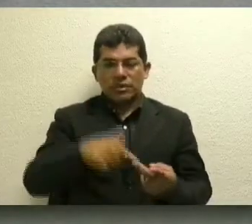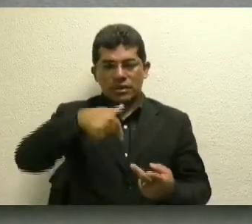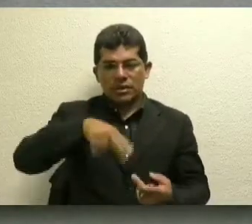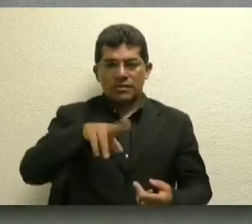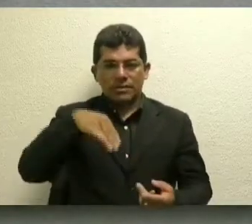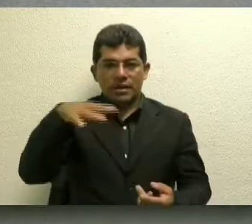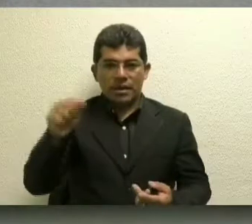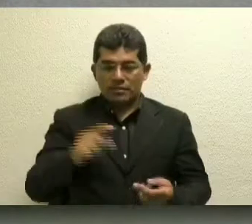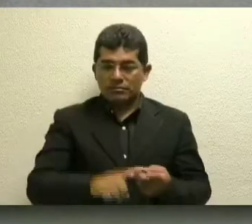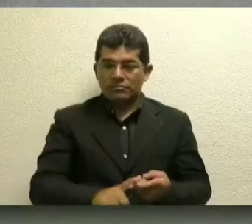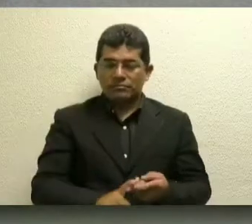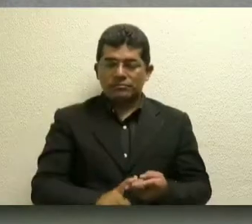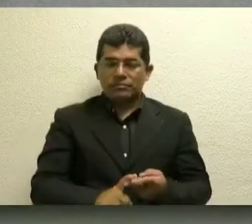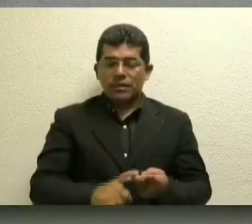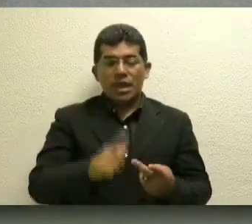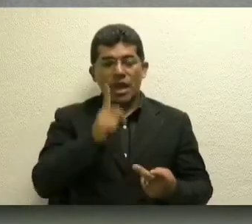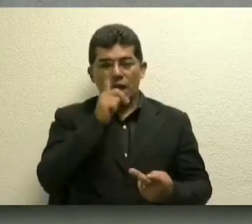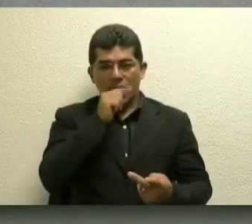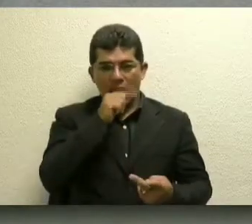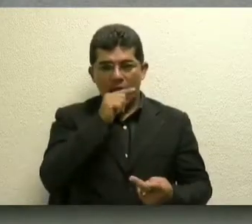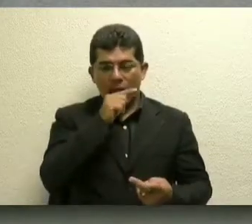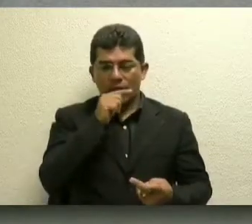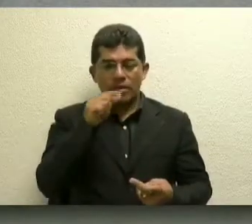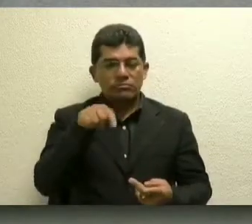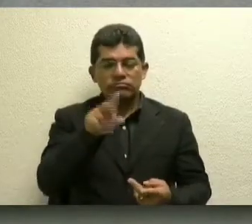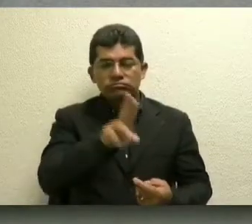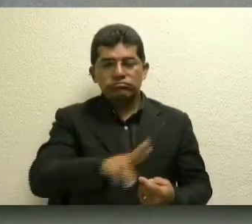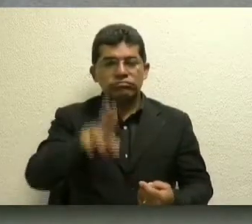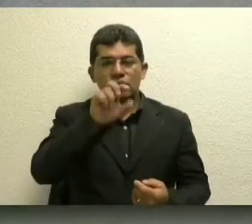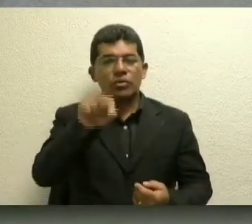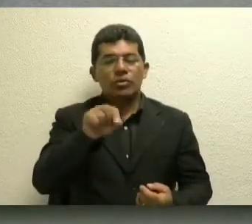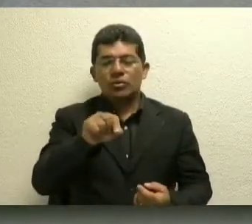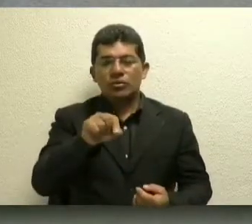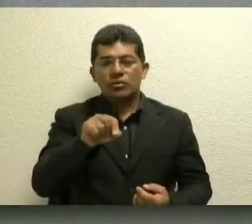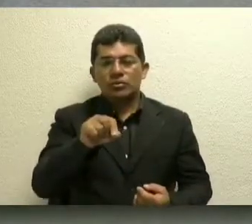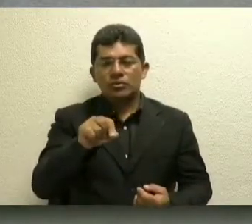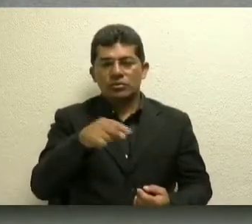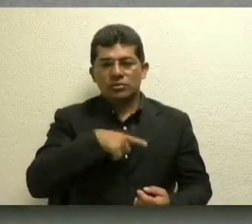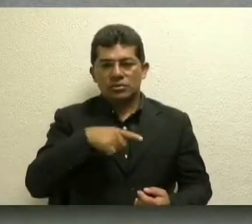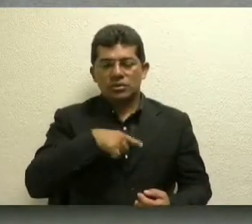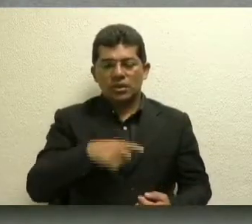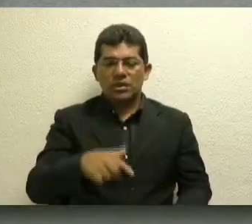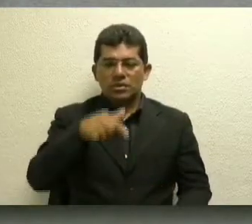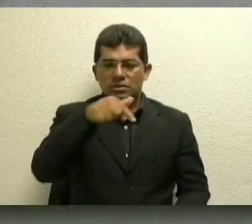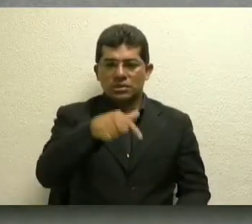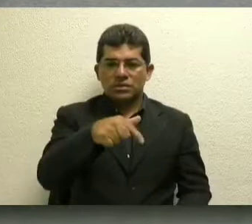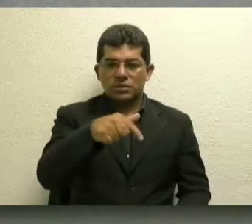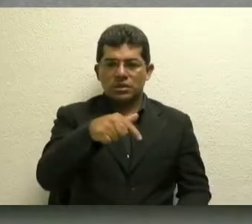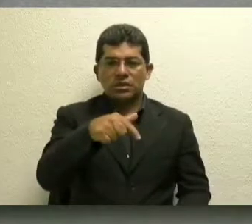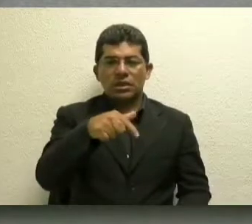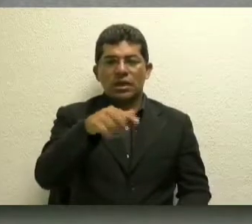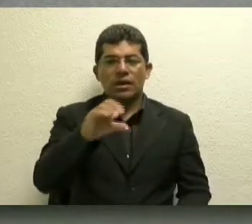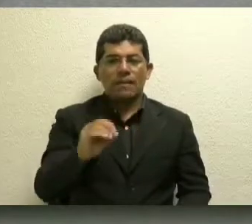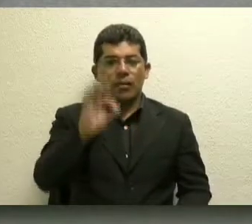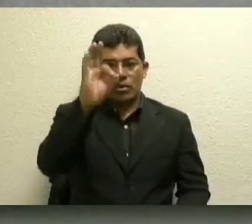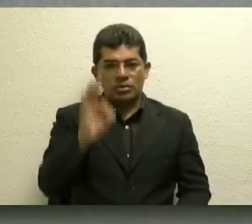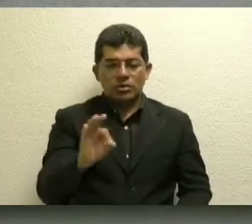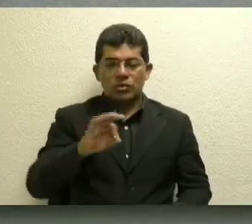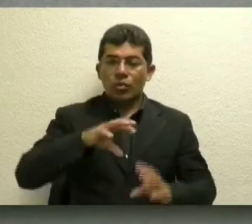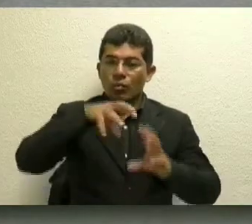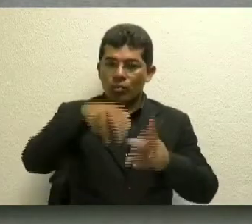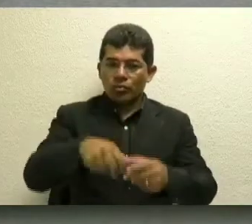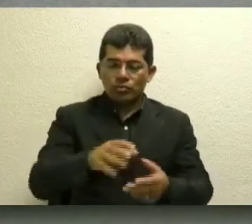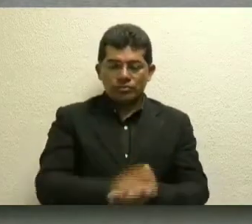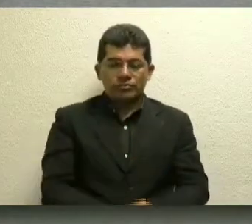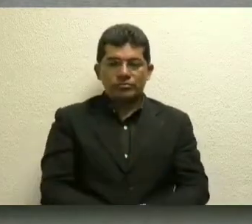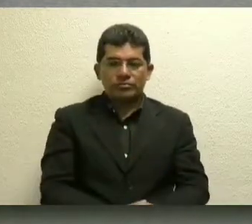que a água é um elemento da natureza que constitui 70% do planeta. Descobri